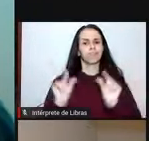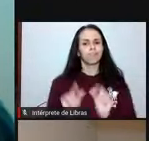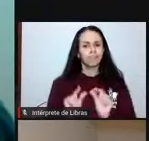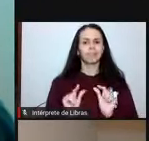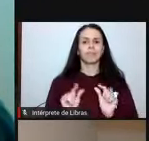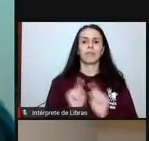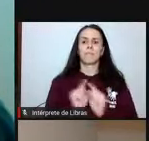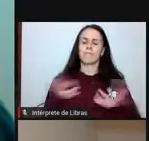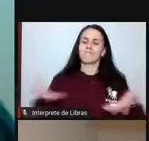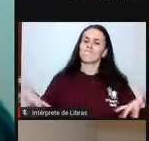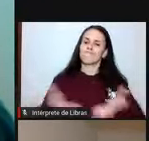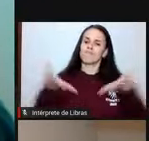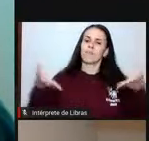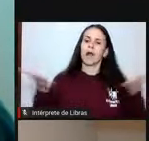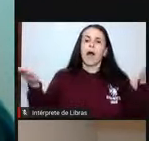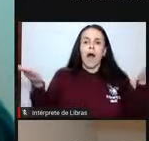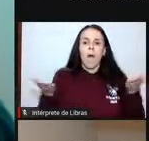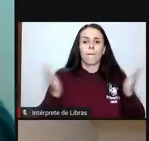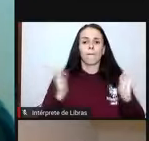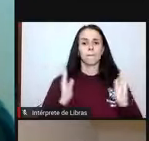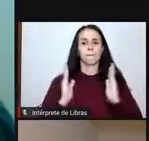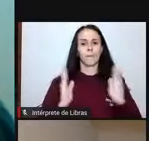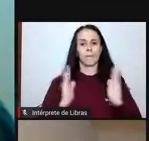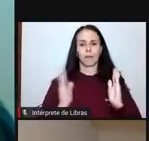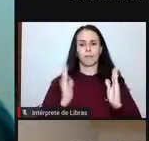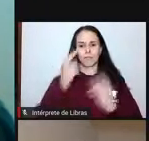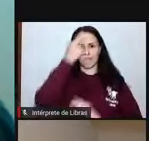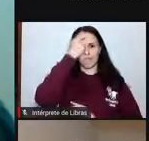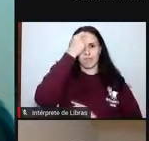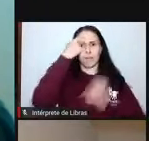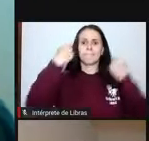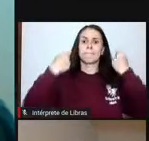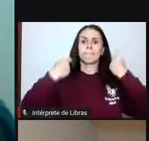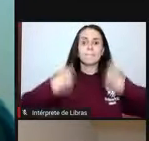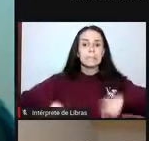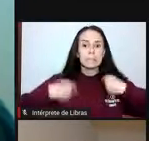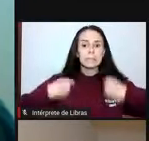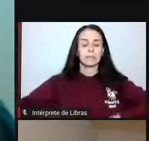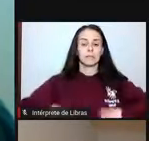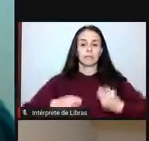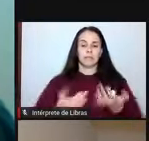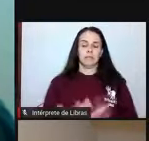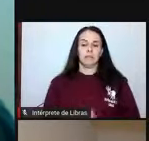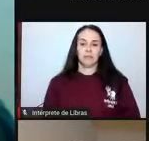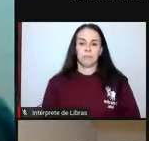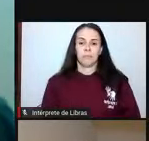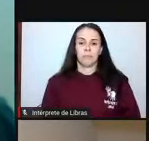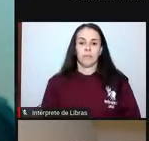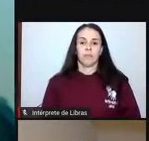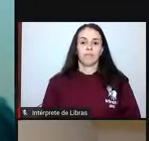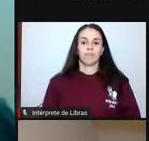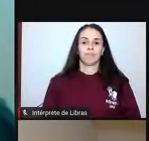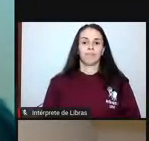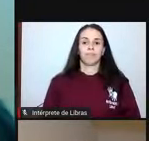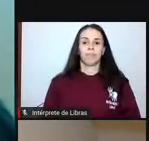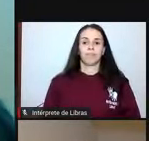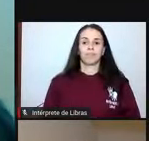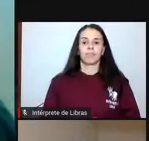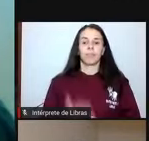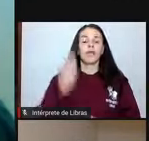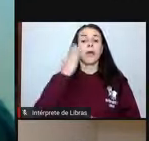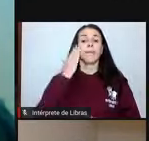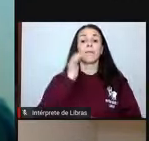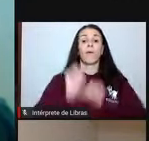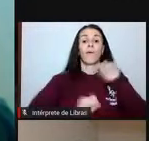investimento no momento que a universidade mais precisa, Mais tem necessidade, né? Não podemos afirmar que a universidade